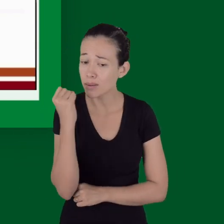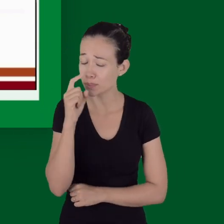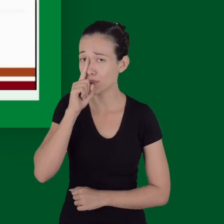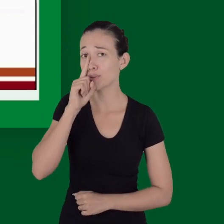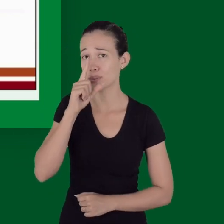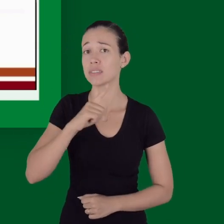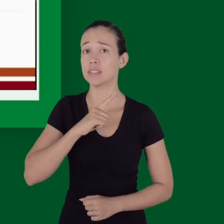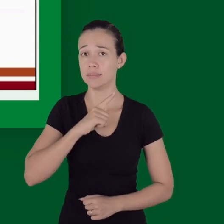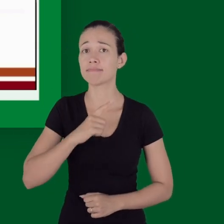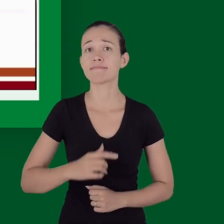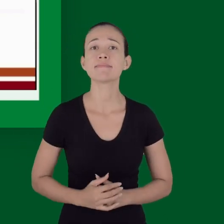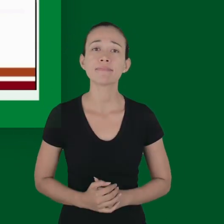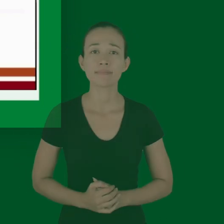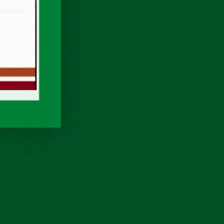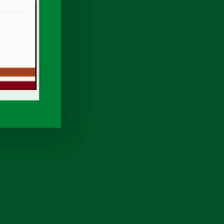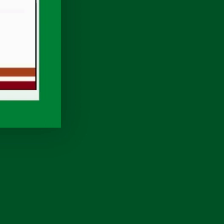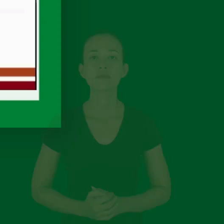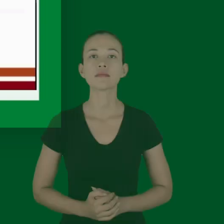grave.